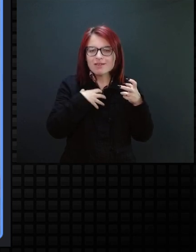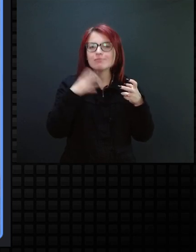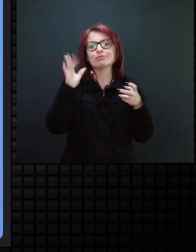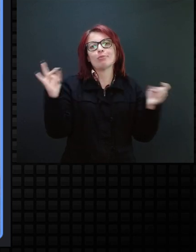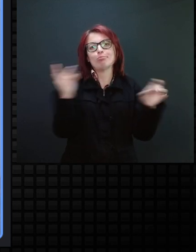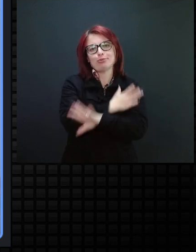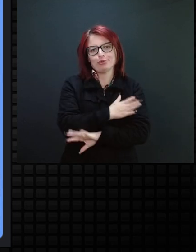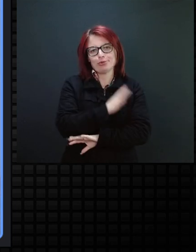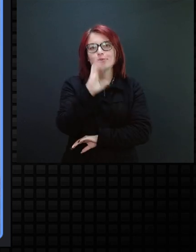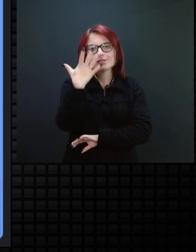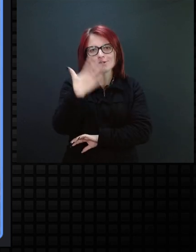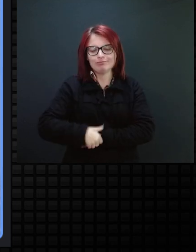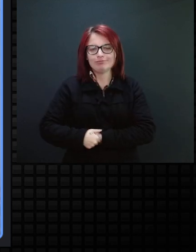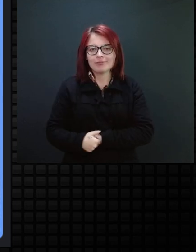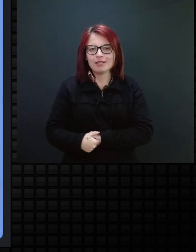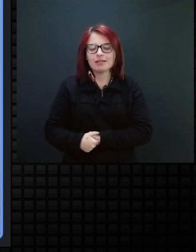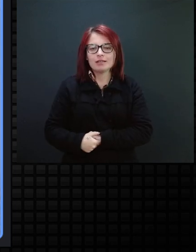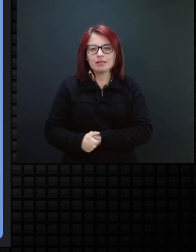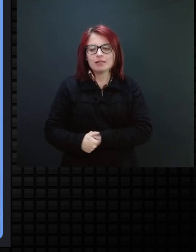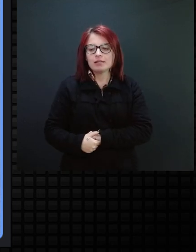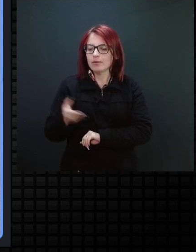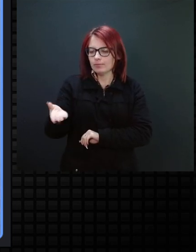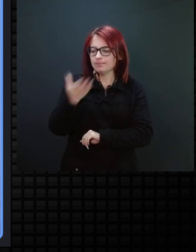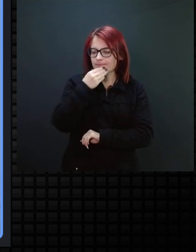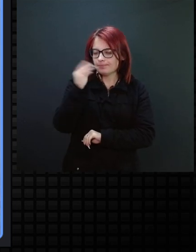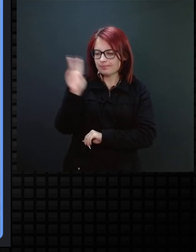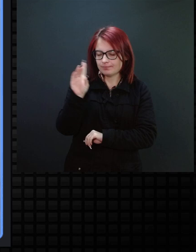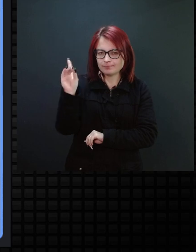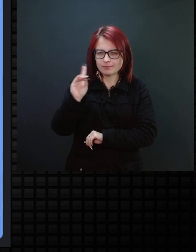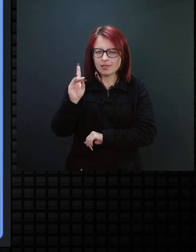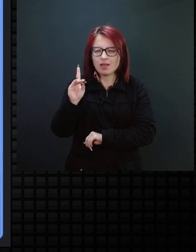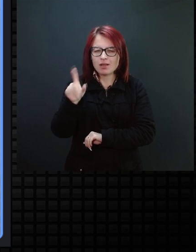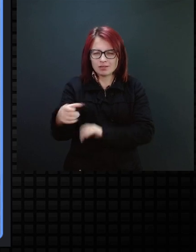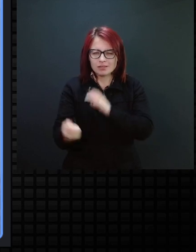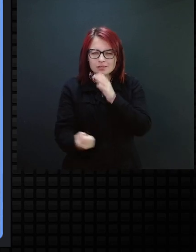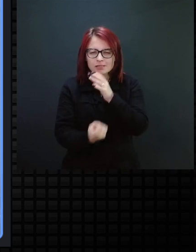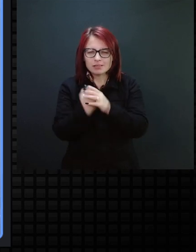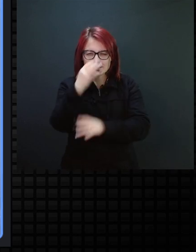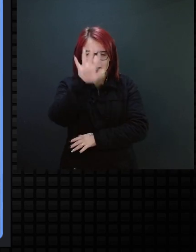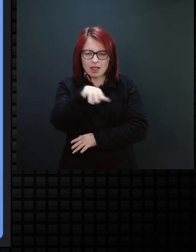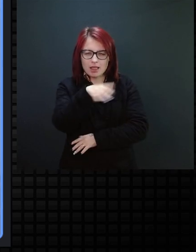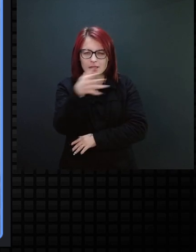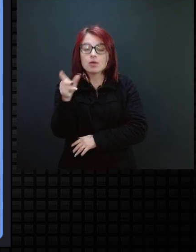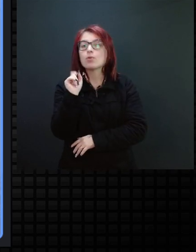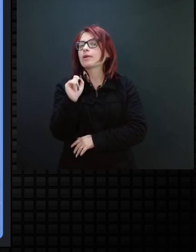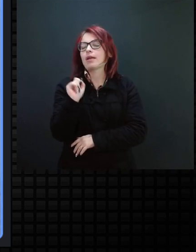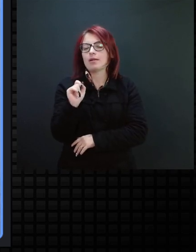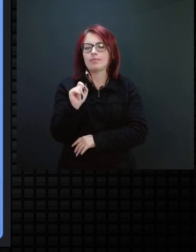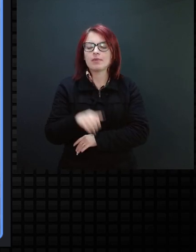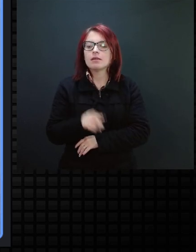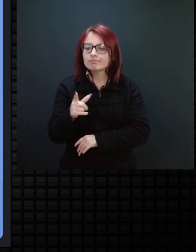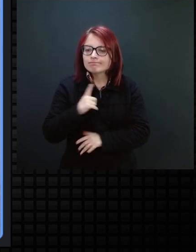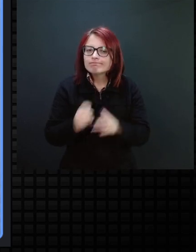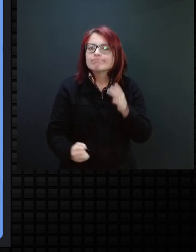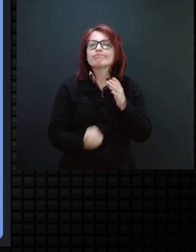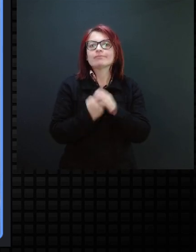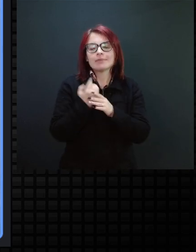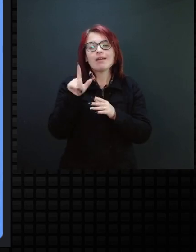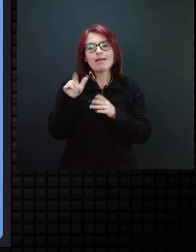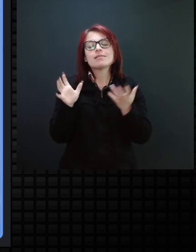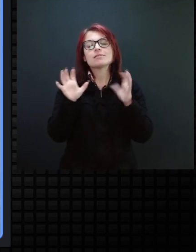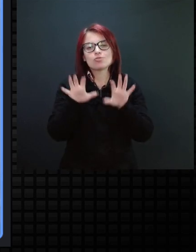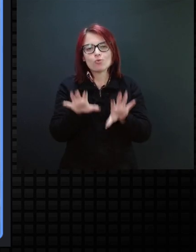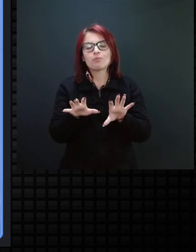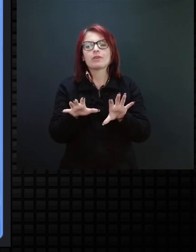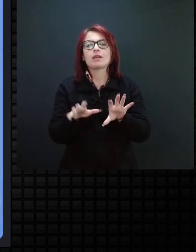se tivermos uma outra oportunidade para falar sobre o sistema de calendário, quando ele criou o calendário, é justamente isso. E esses toques, como o professor